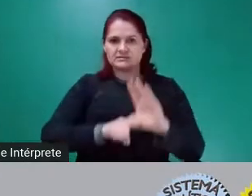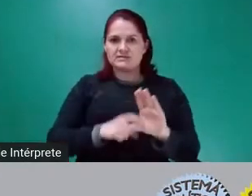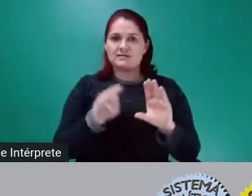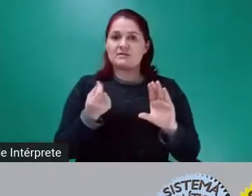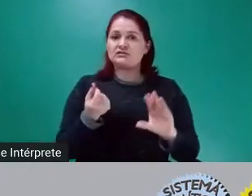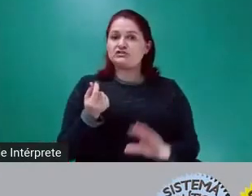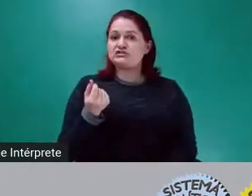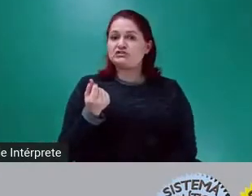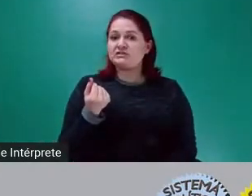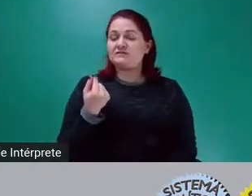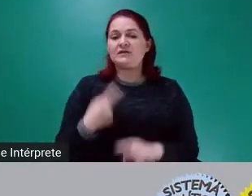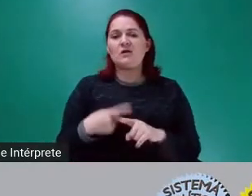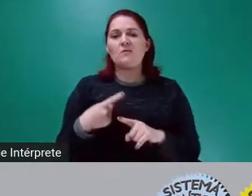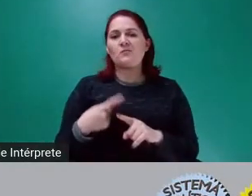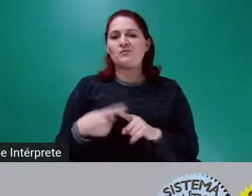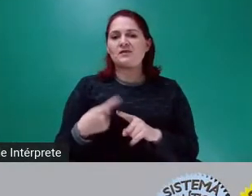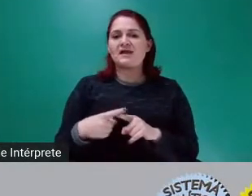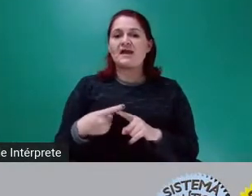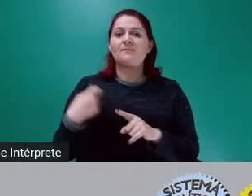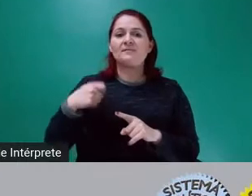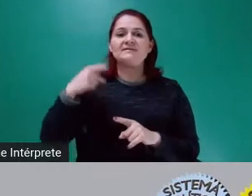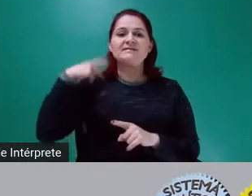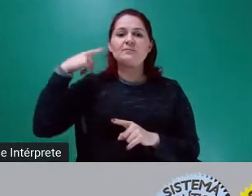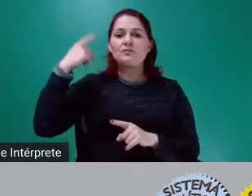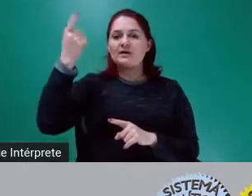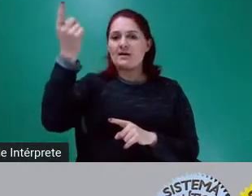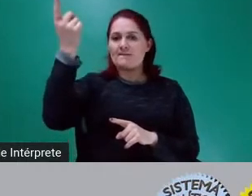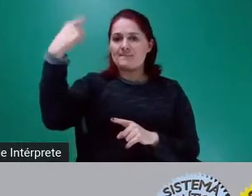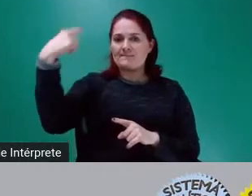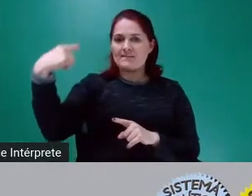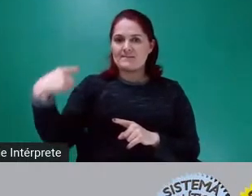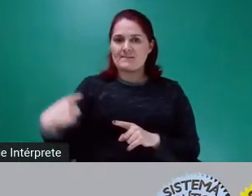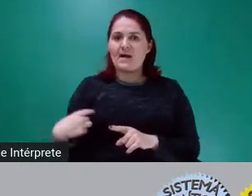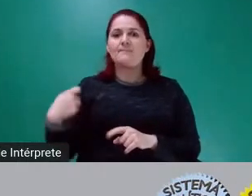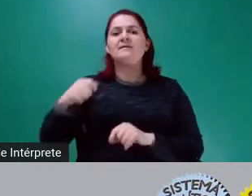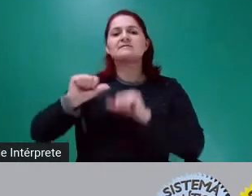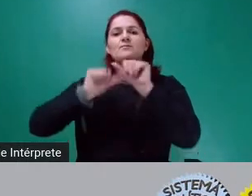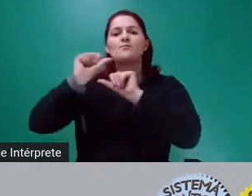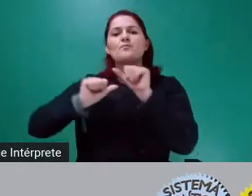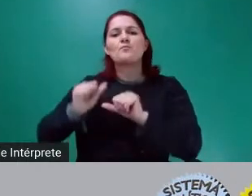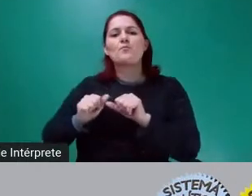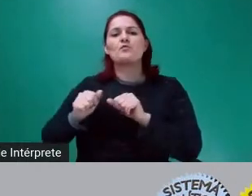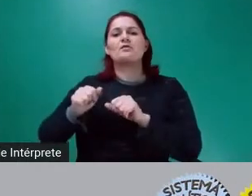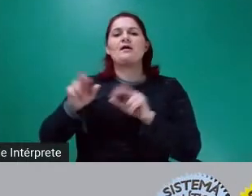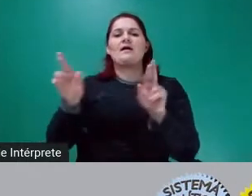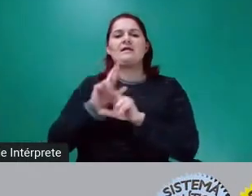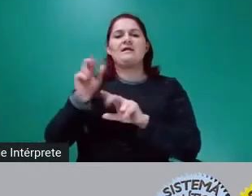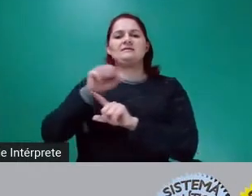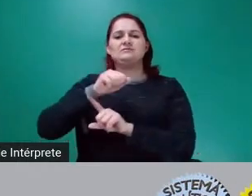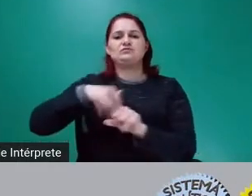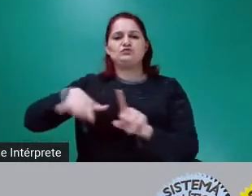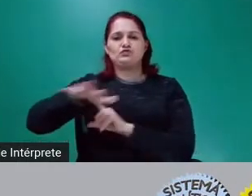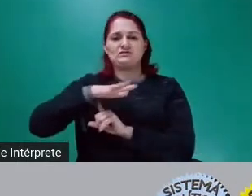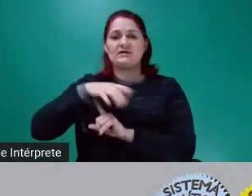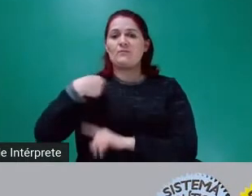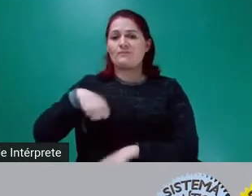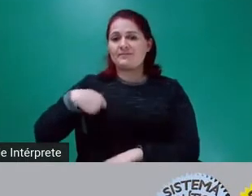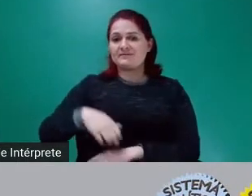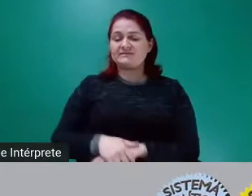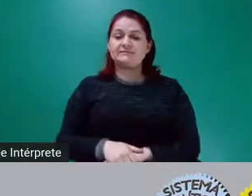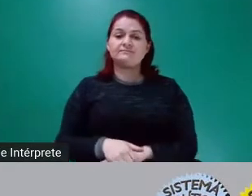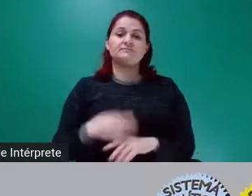baixo para cima, a gente mude a situação. Por quê? Porque sem estancar a